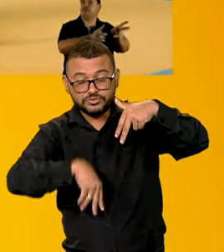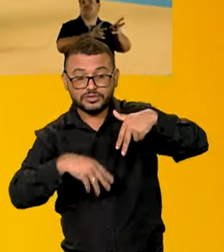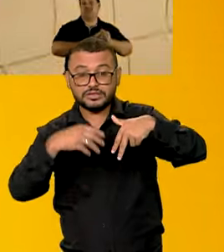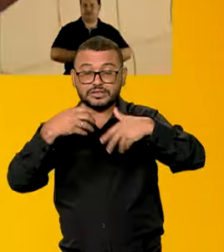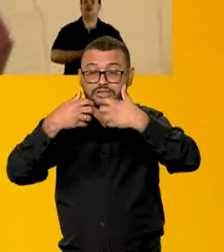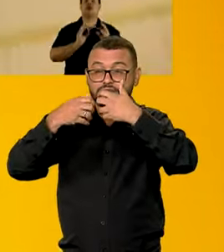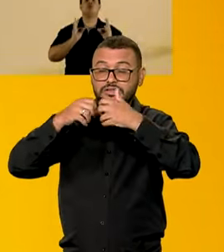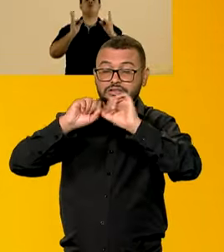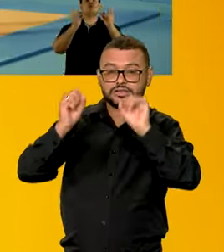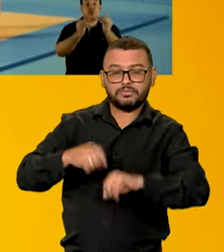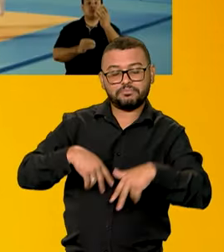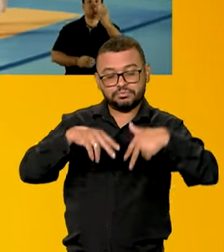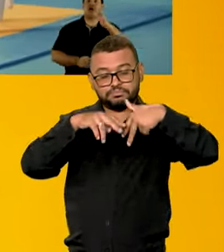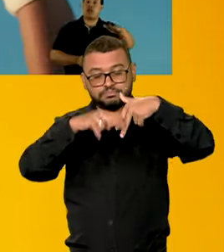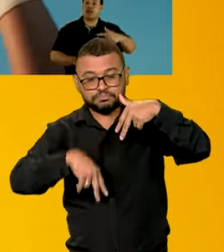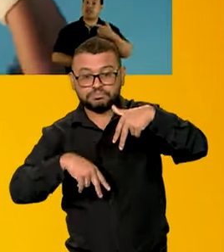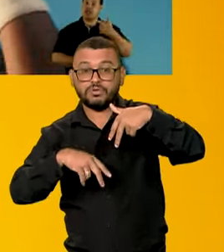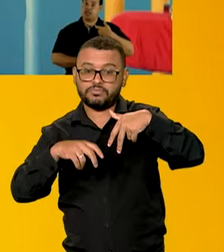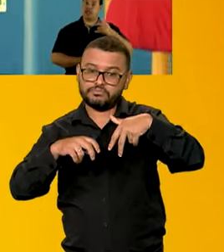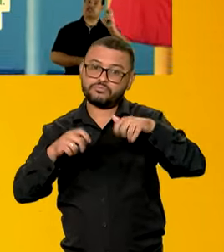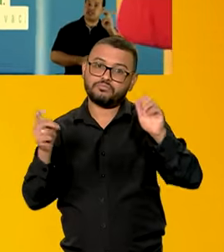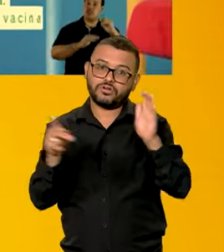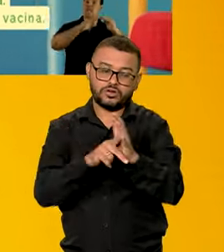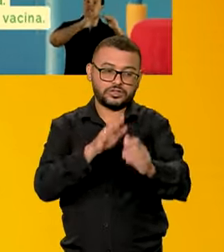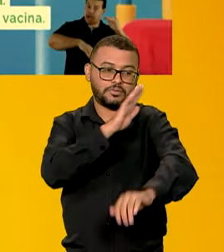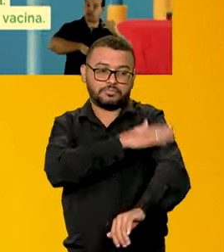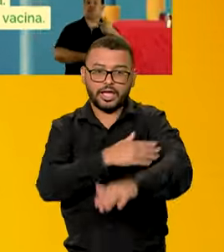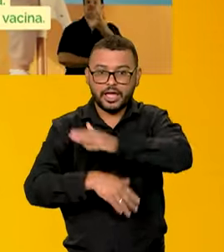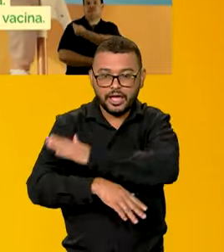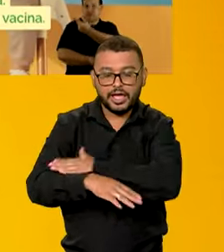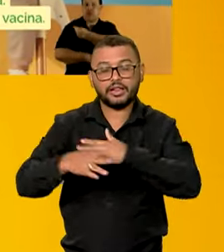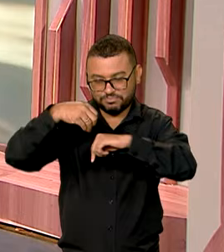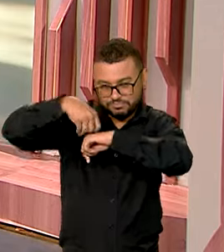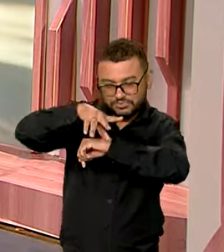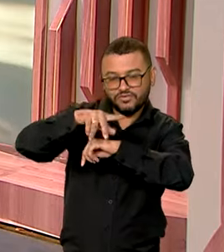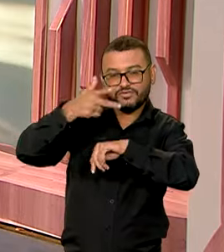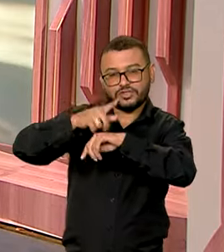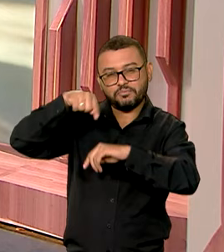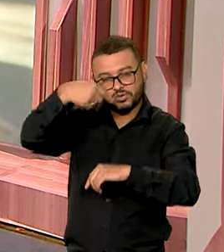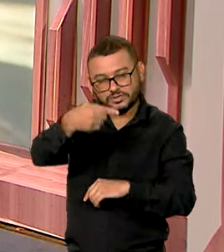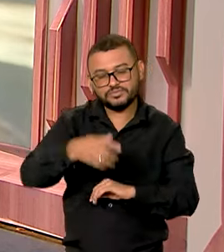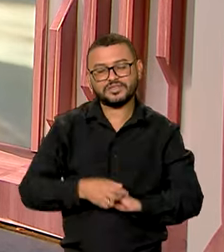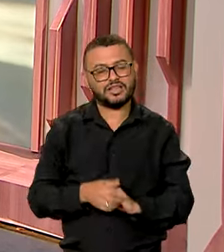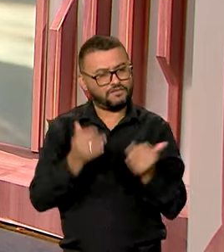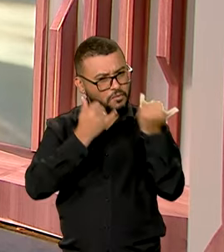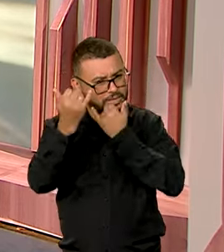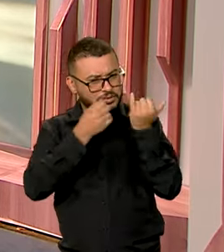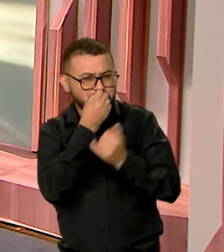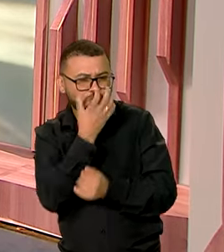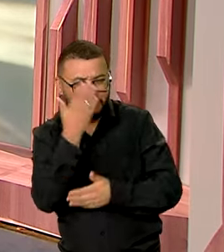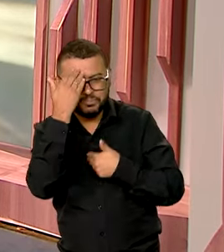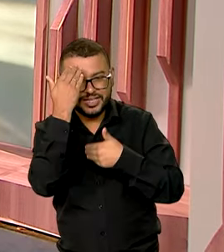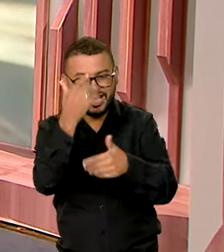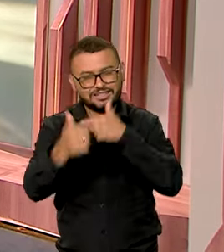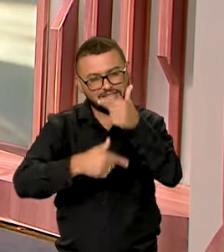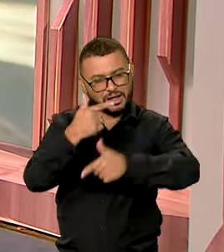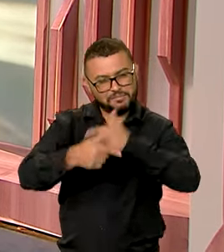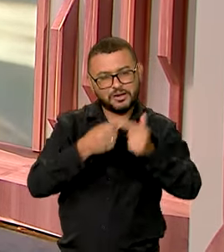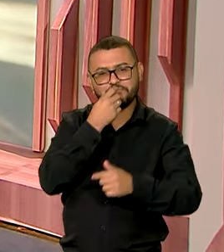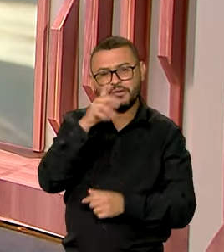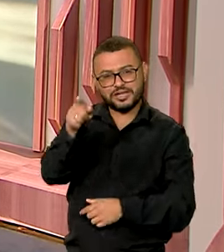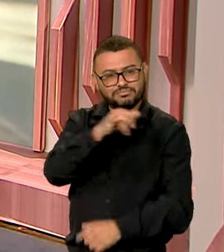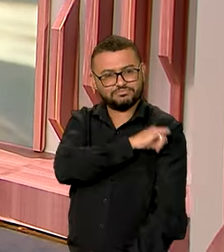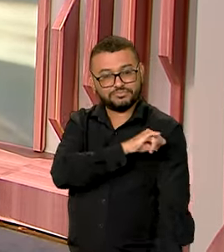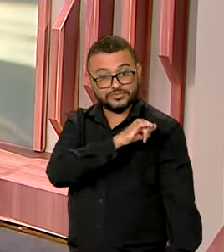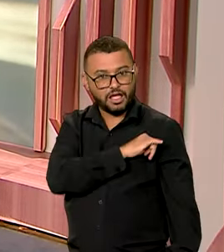provocando paralisia permanente nos braços e nas pernas. Obrigada pelas informações. Bom trabalho para você aí no Rio de